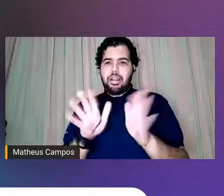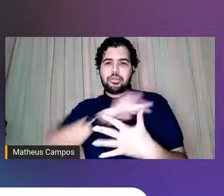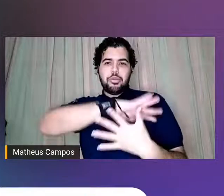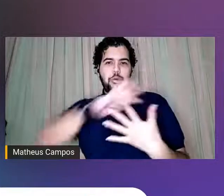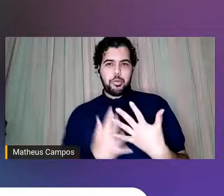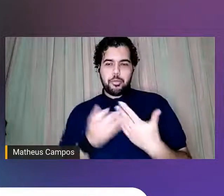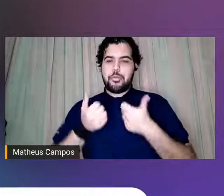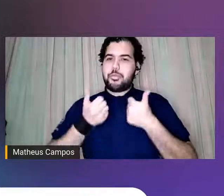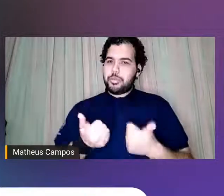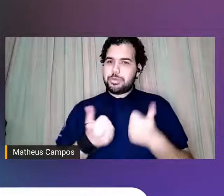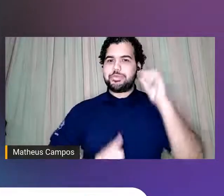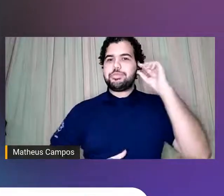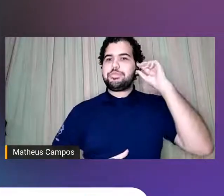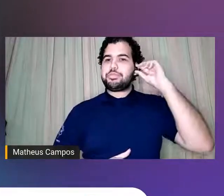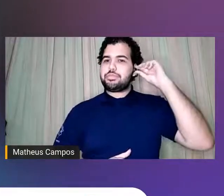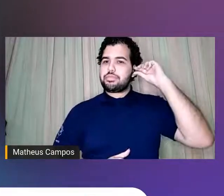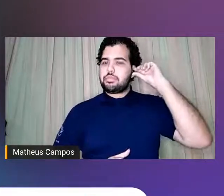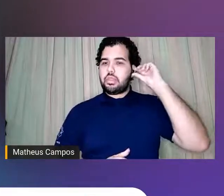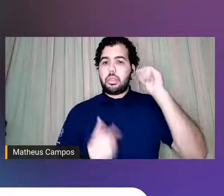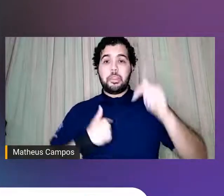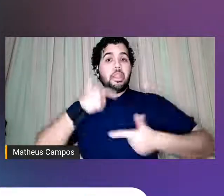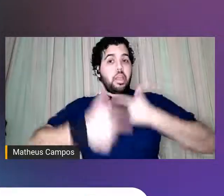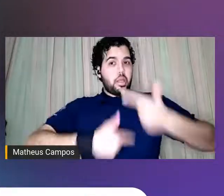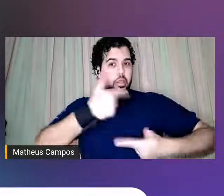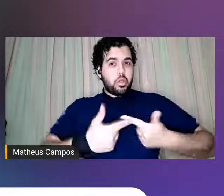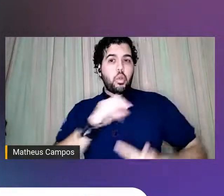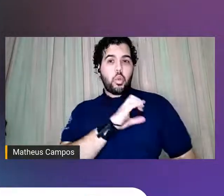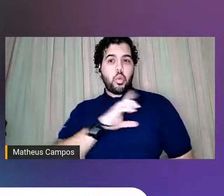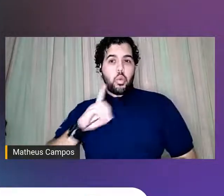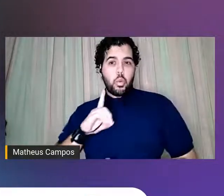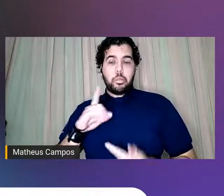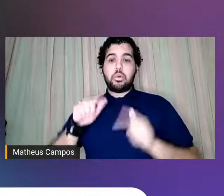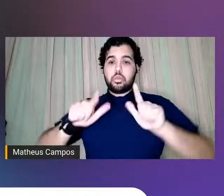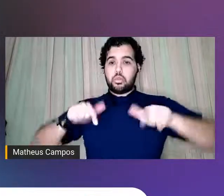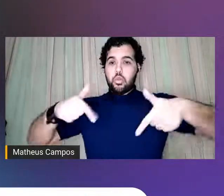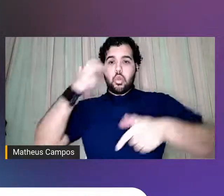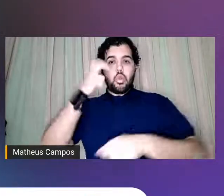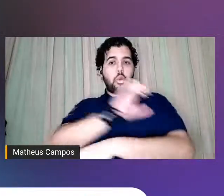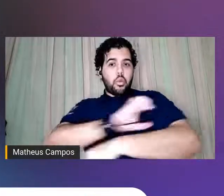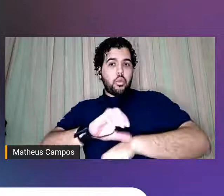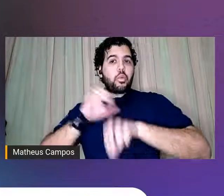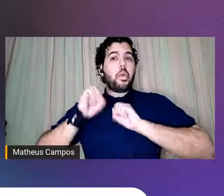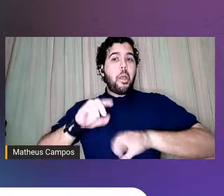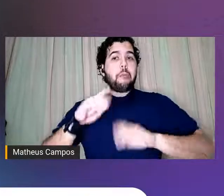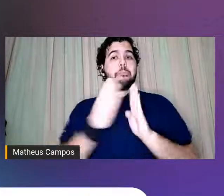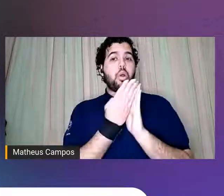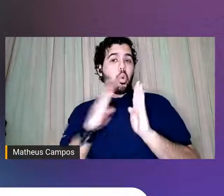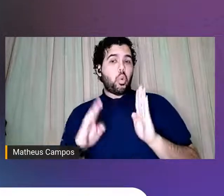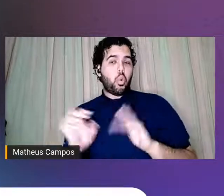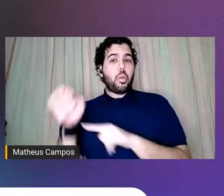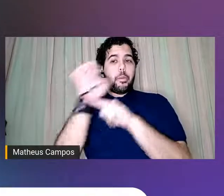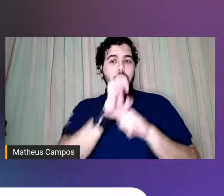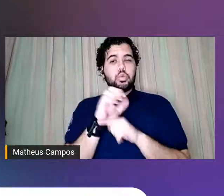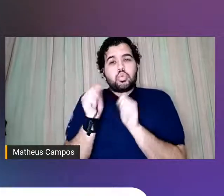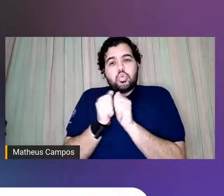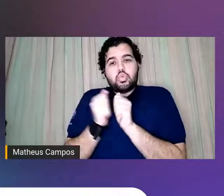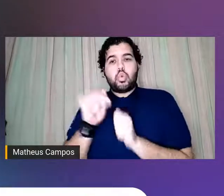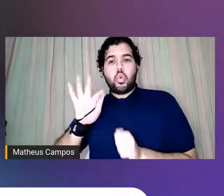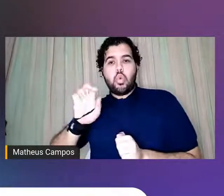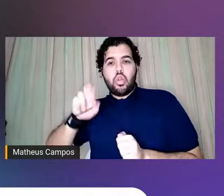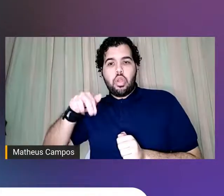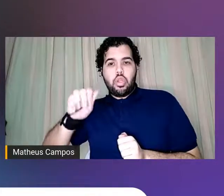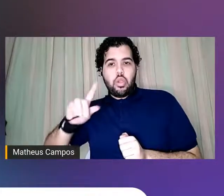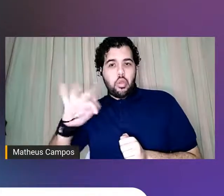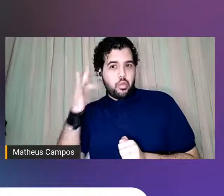Bom, eu trabalho na parte da coordenação de ação cultural e educativa da Bessa, junto com a Fernanda Meirelles. E